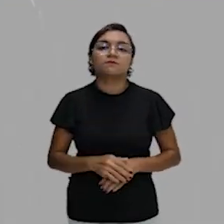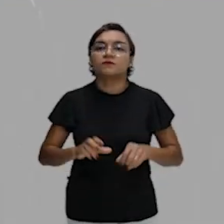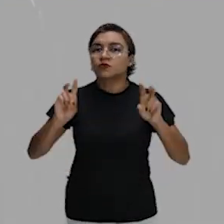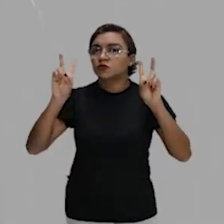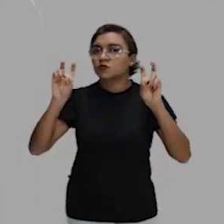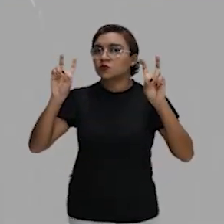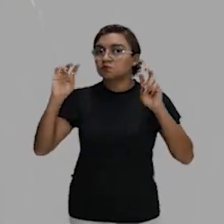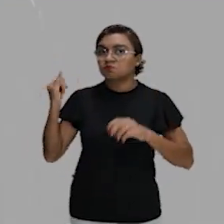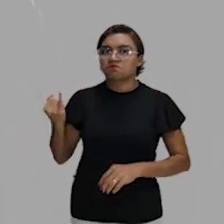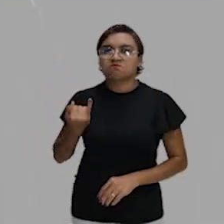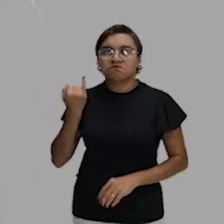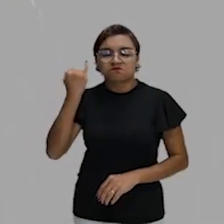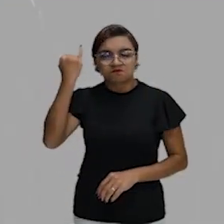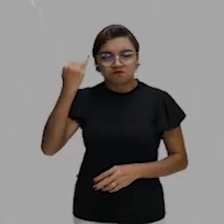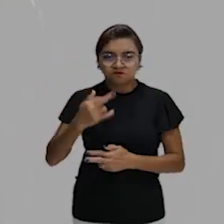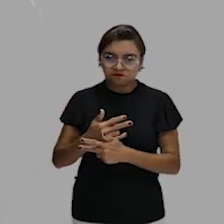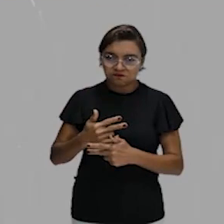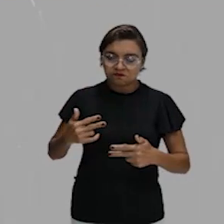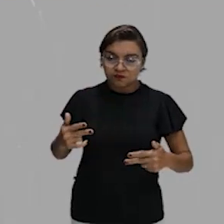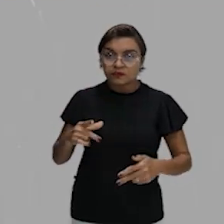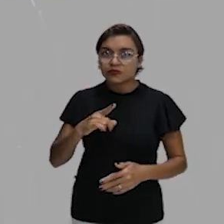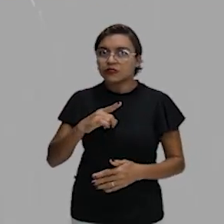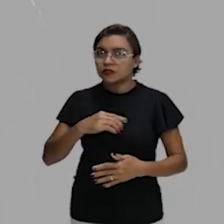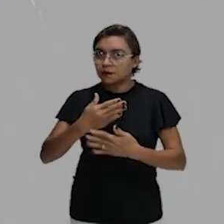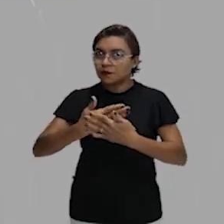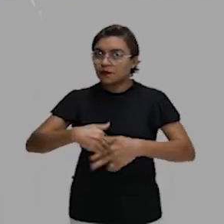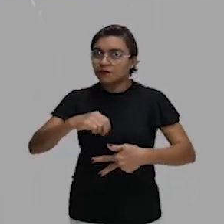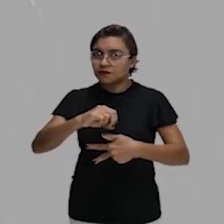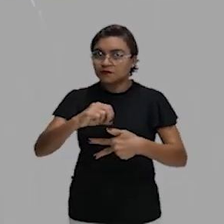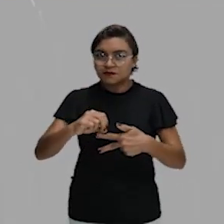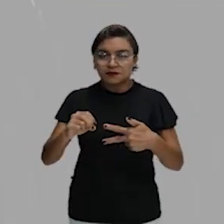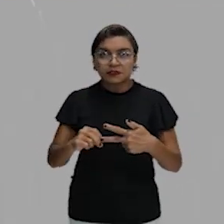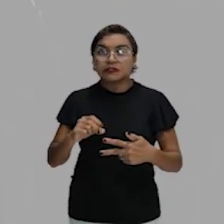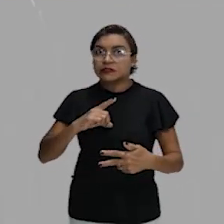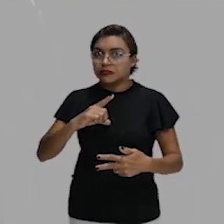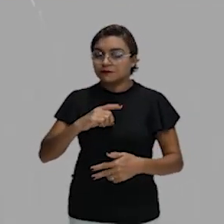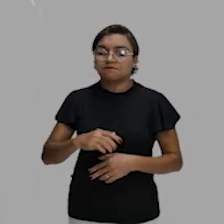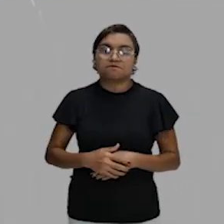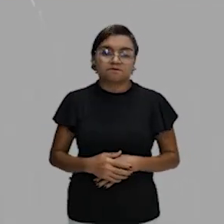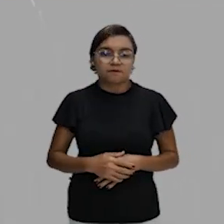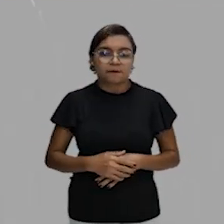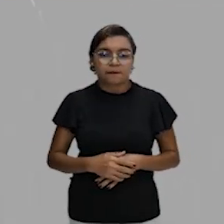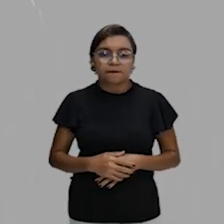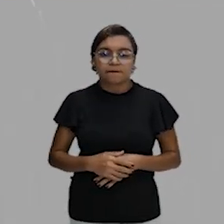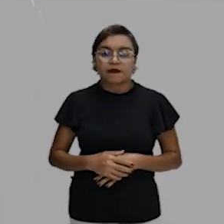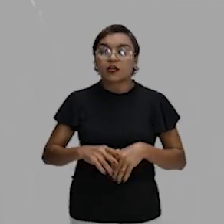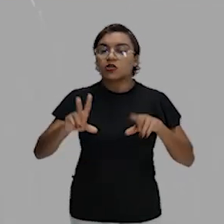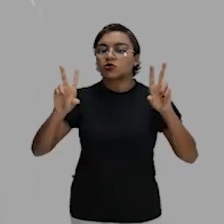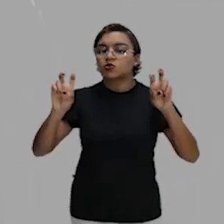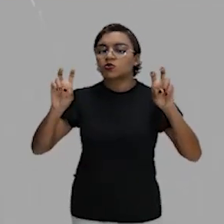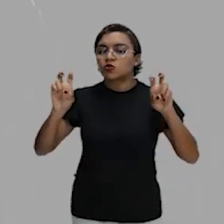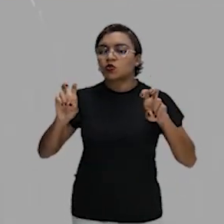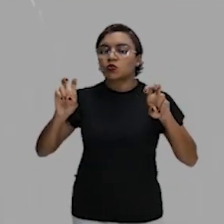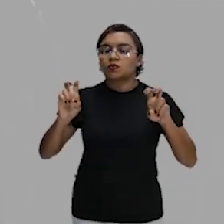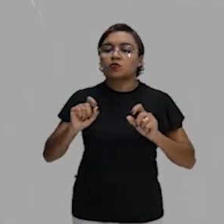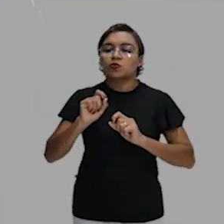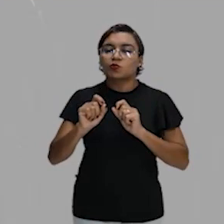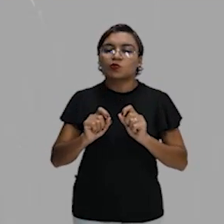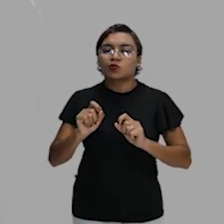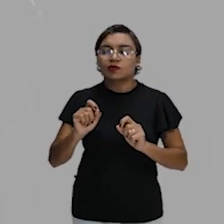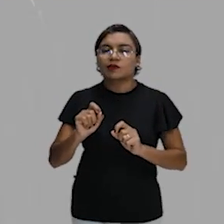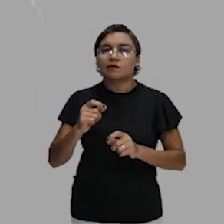temáticas muito importantes que sempre caem na prova do Enem, tá certo? Que são as questões ambientais, A